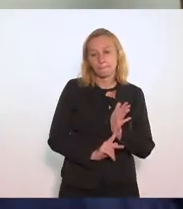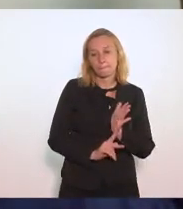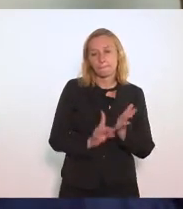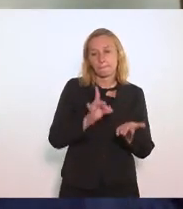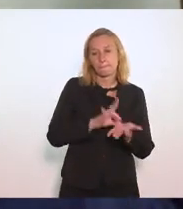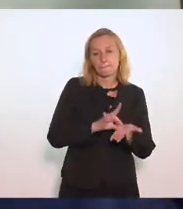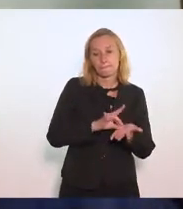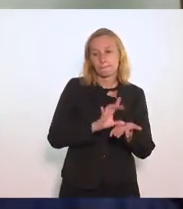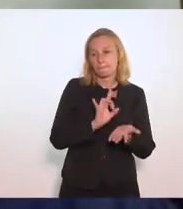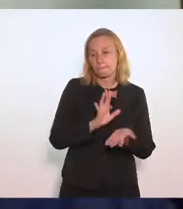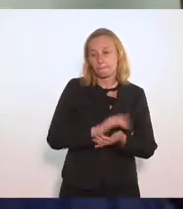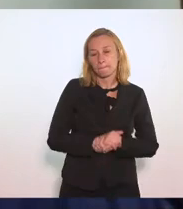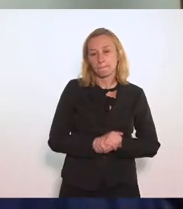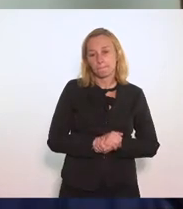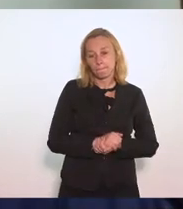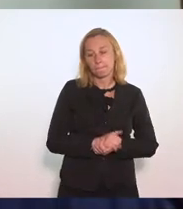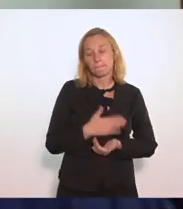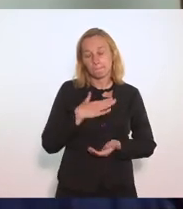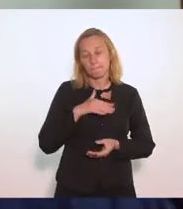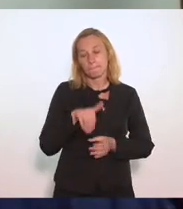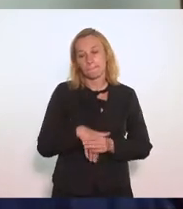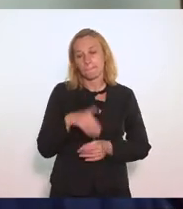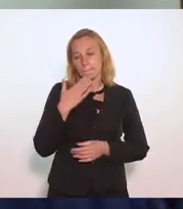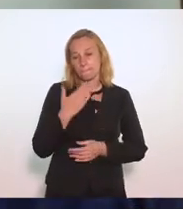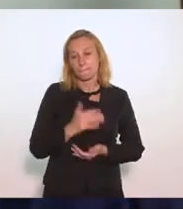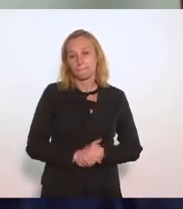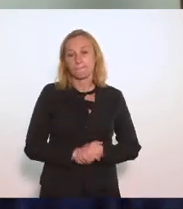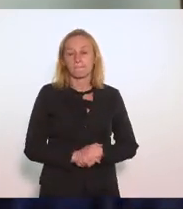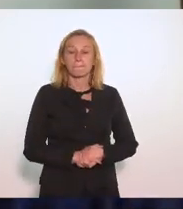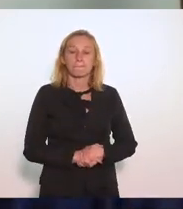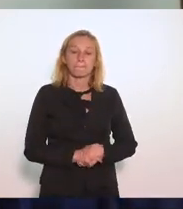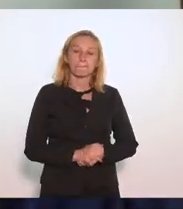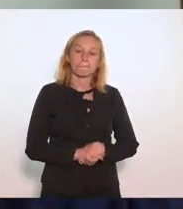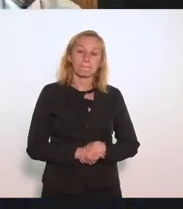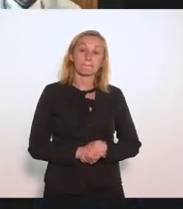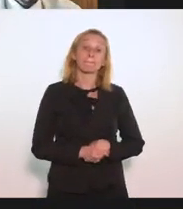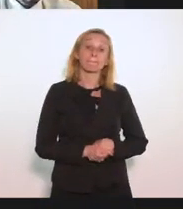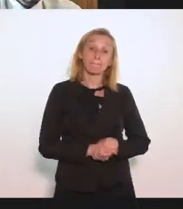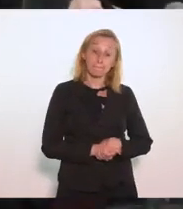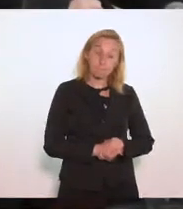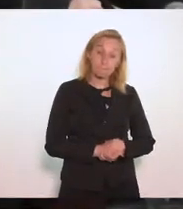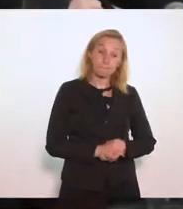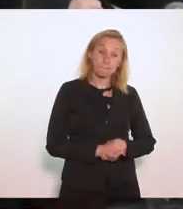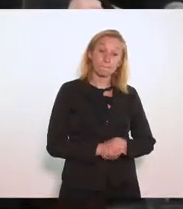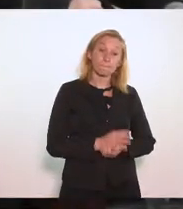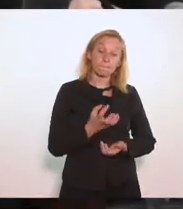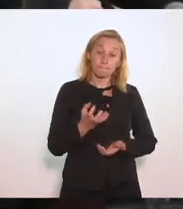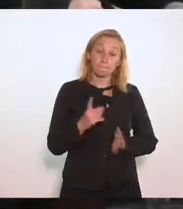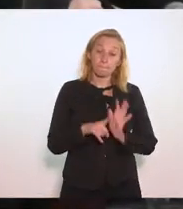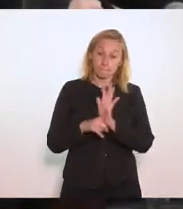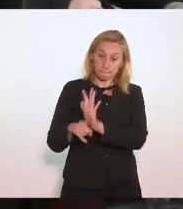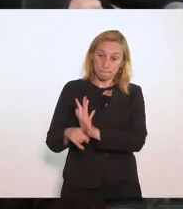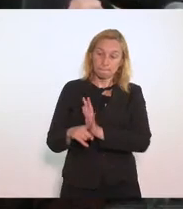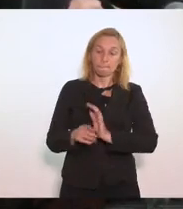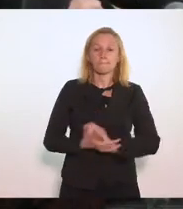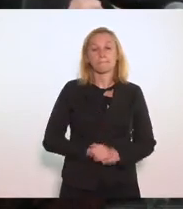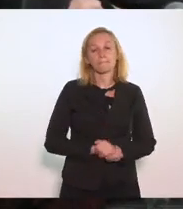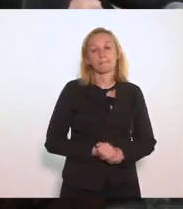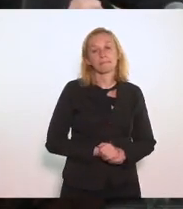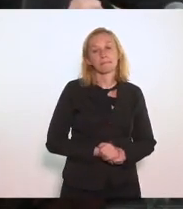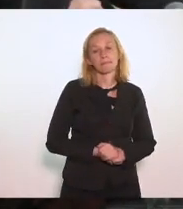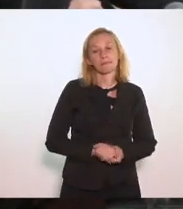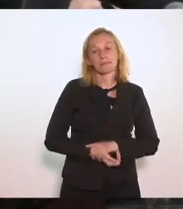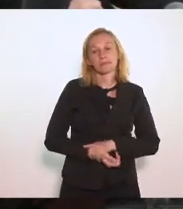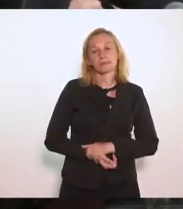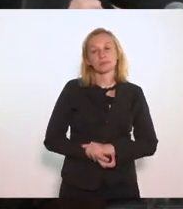Original Esse seria o meu voto De emergência Eu quero ajudar Eu não